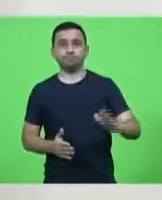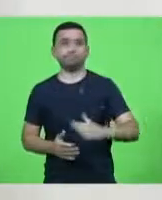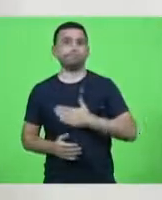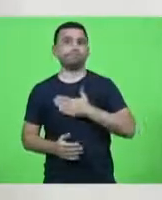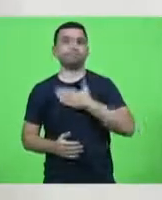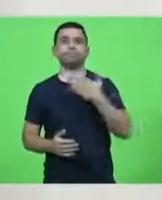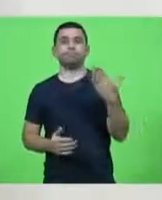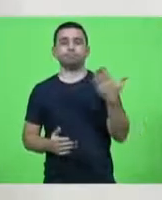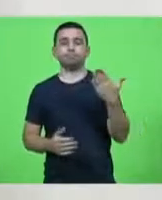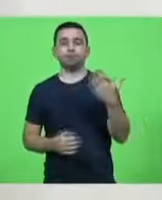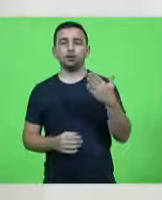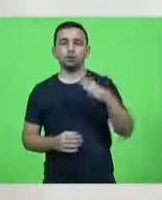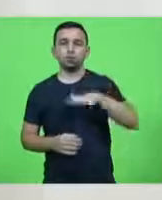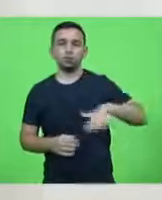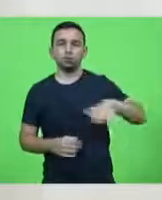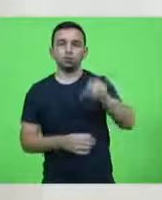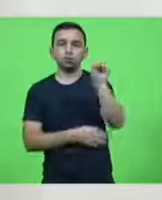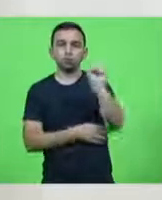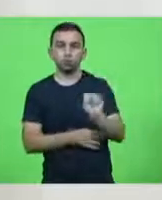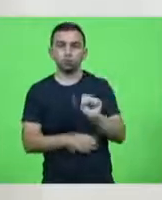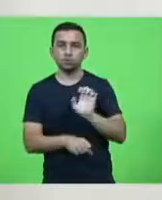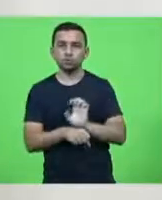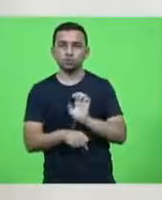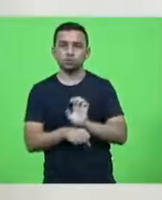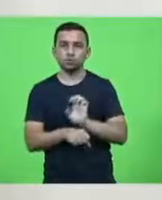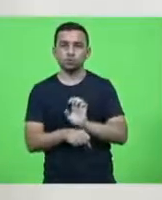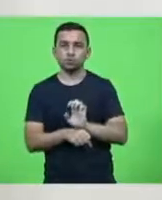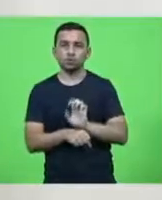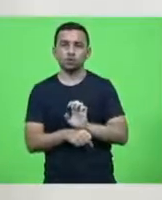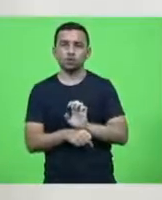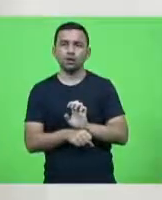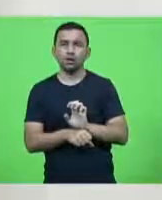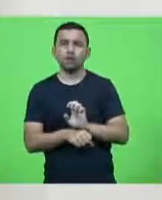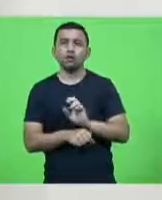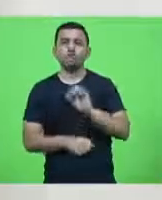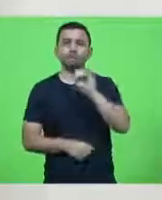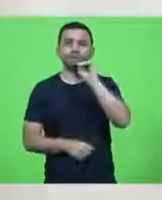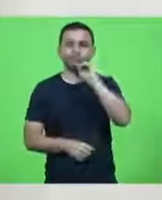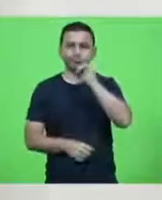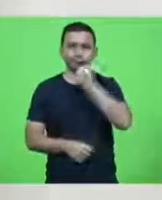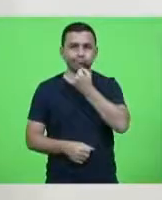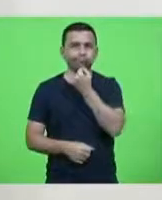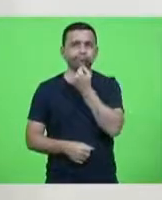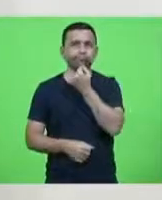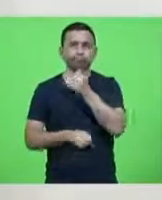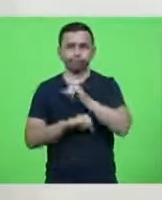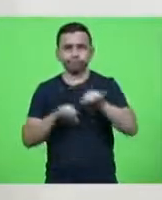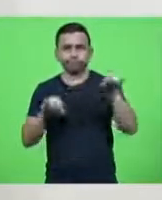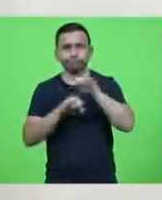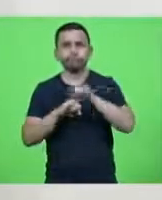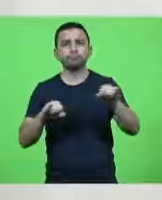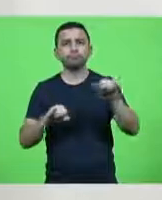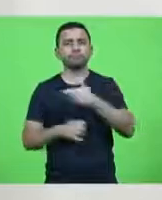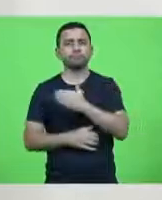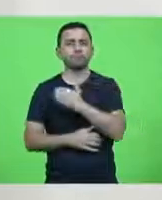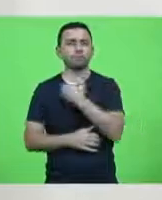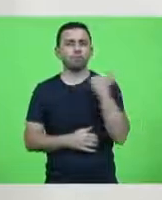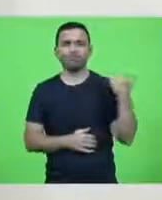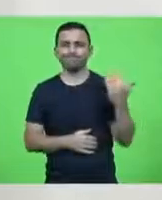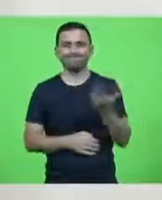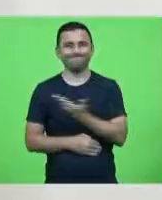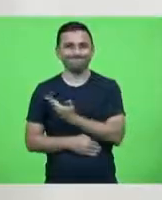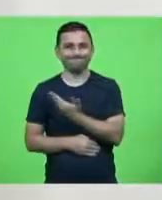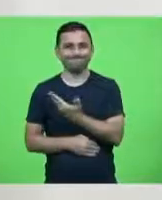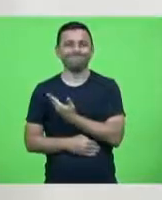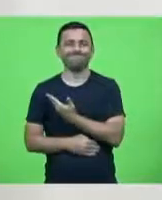na nossa região sul, o nosso estado no todo, pela triste notícia do falecimento de um grande companheiro,